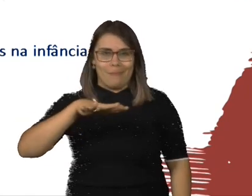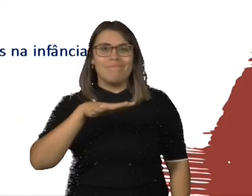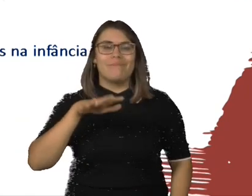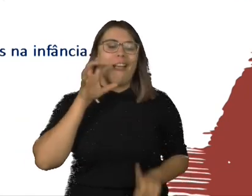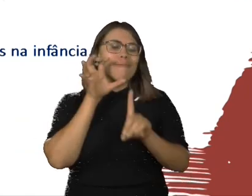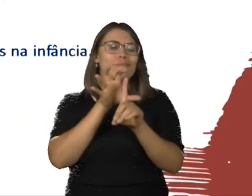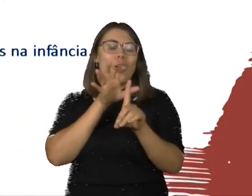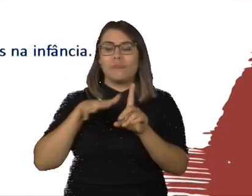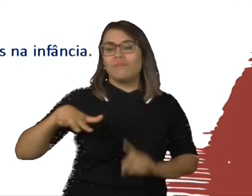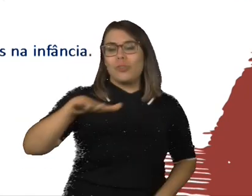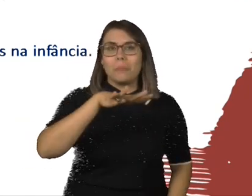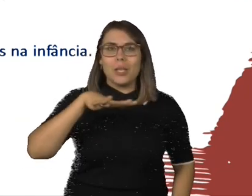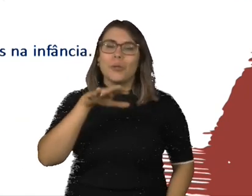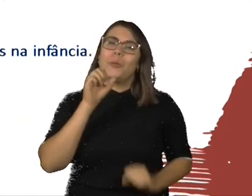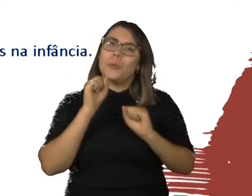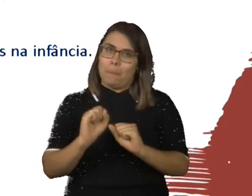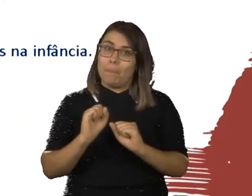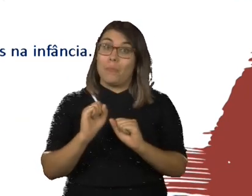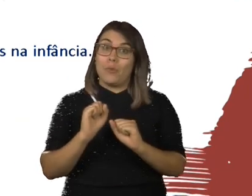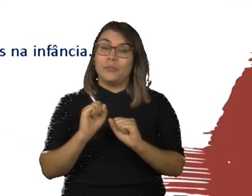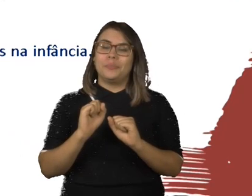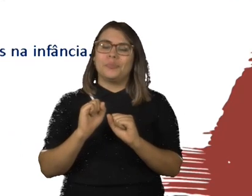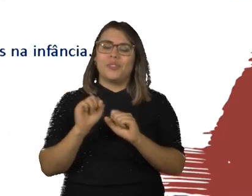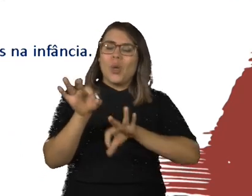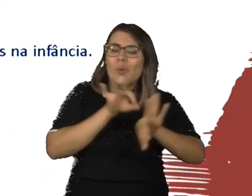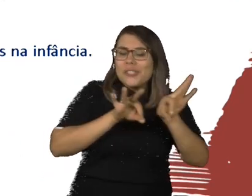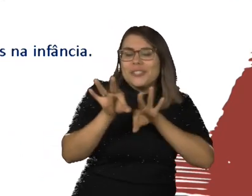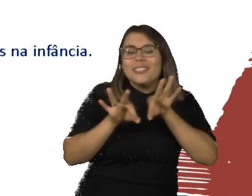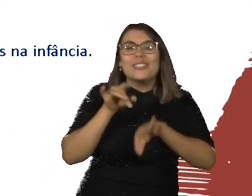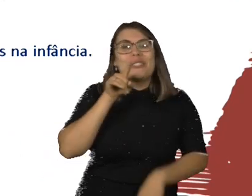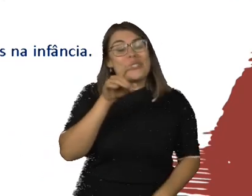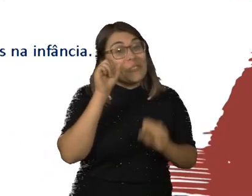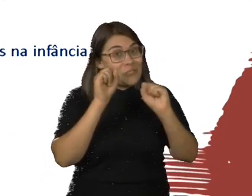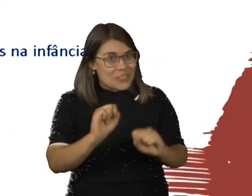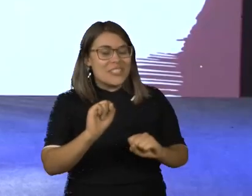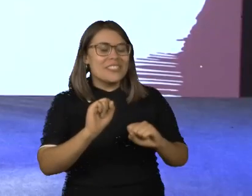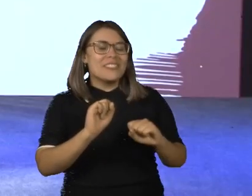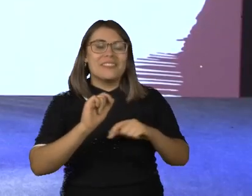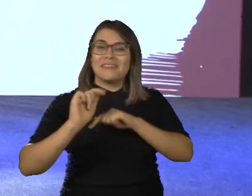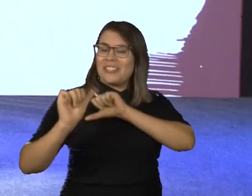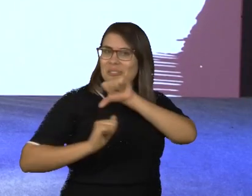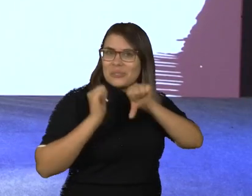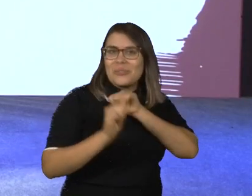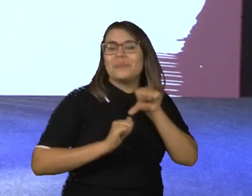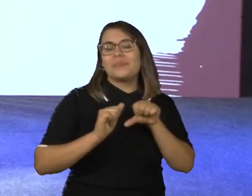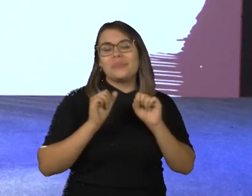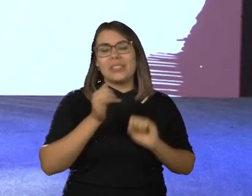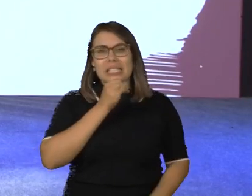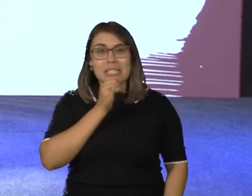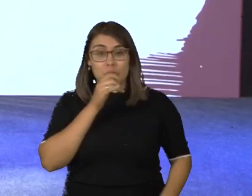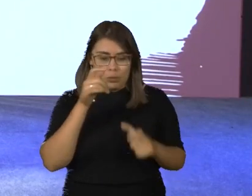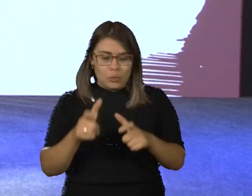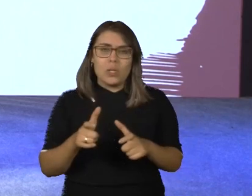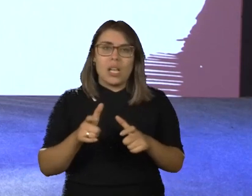está inserido é aquele que pode apostar e autorizar que você tenha potencial empoderamento. Se você vive num meio que está sempre